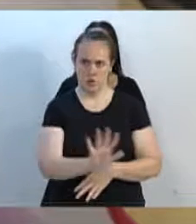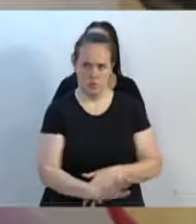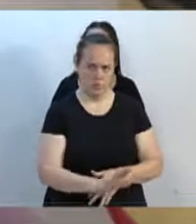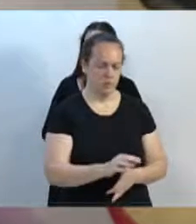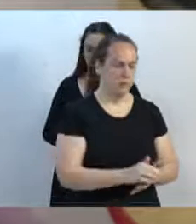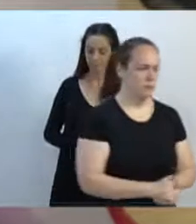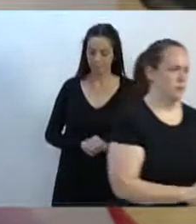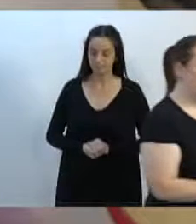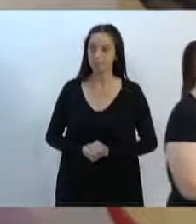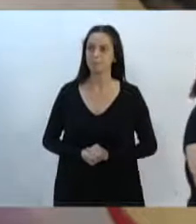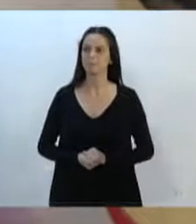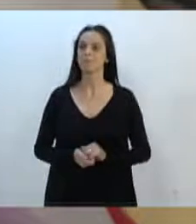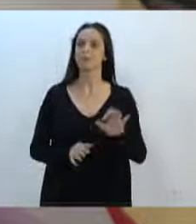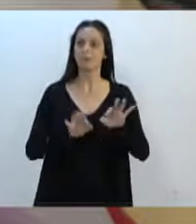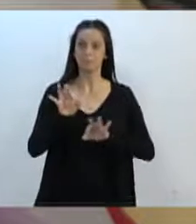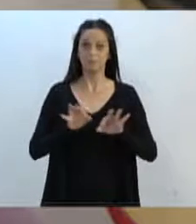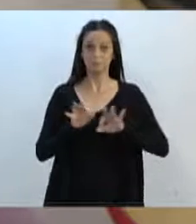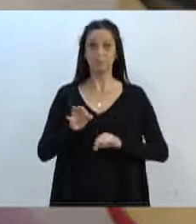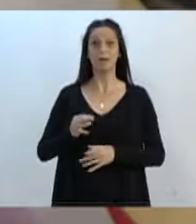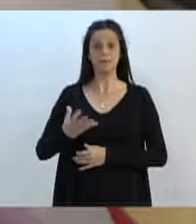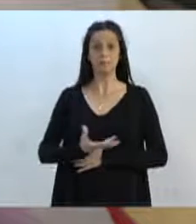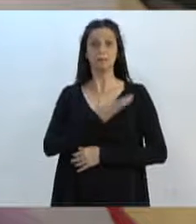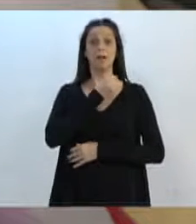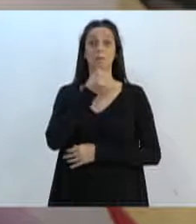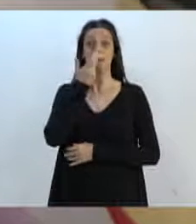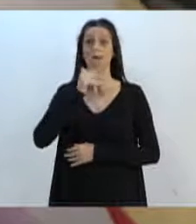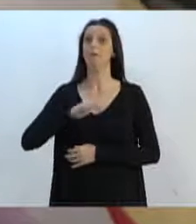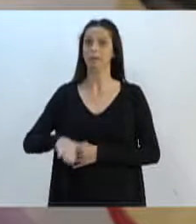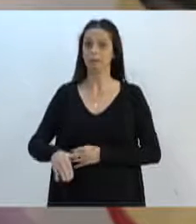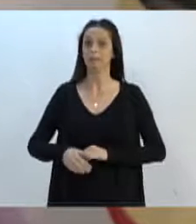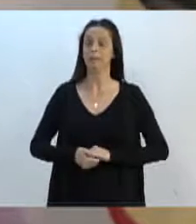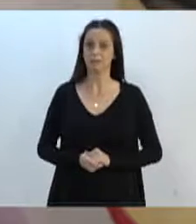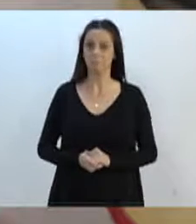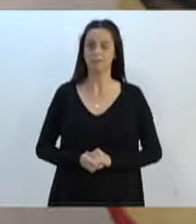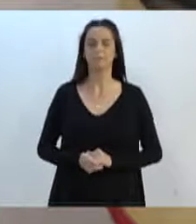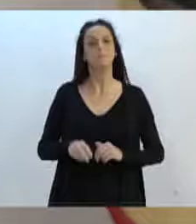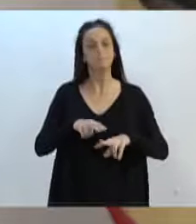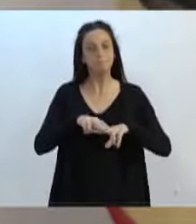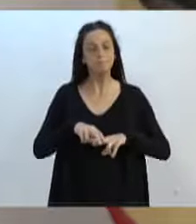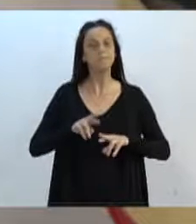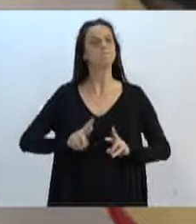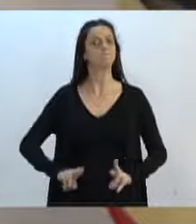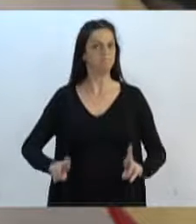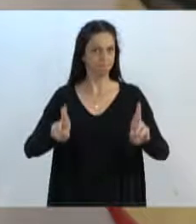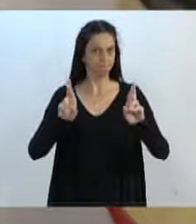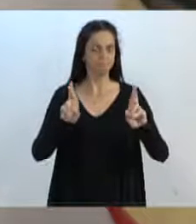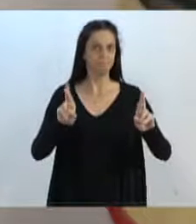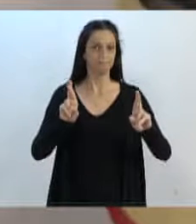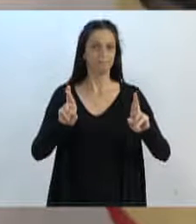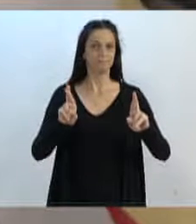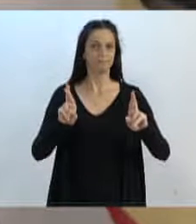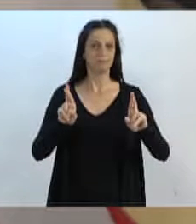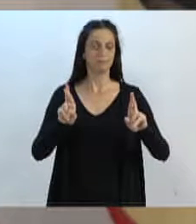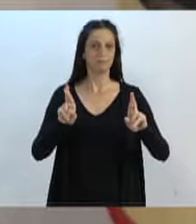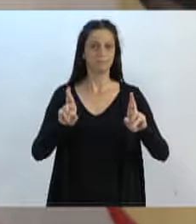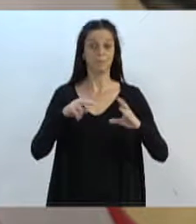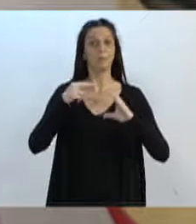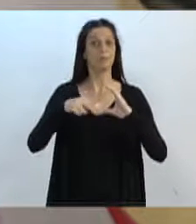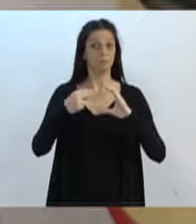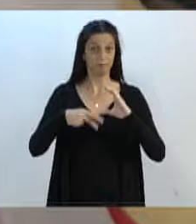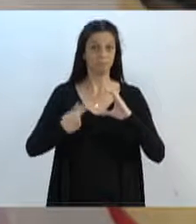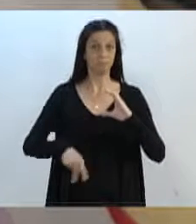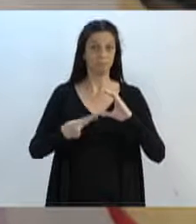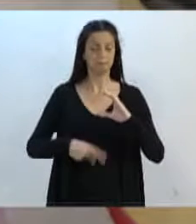preparados para salvar a vida dessa criança. Então esperamos que essa casa